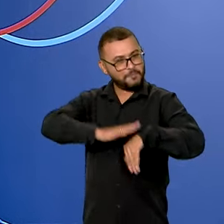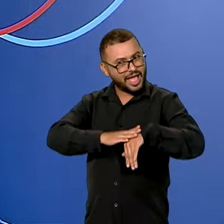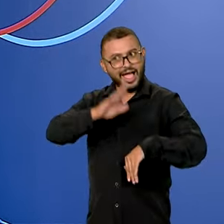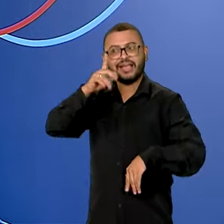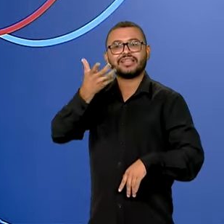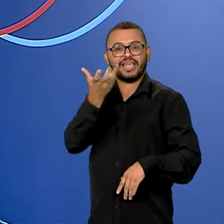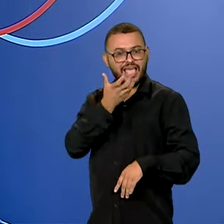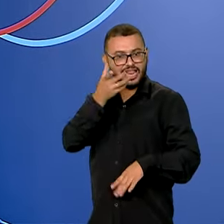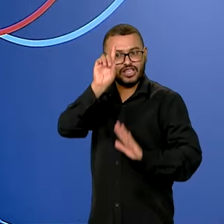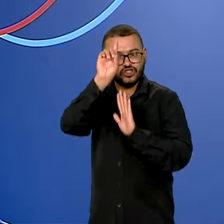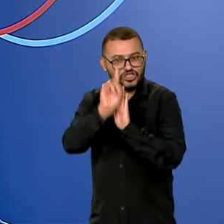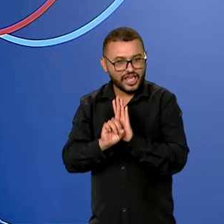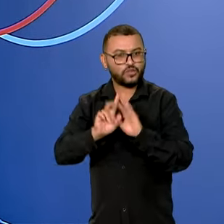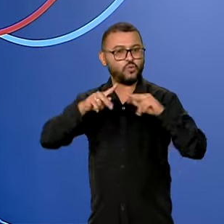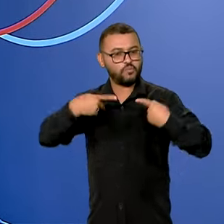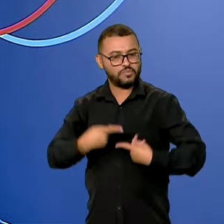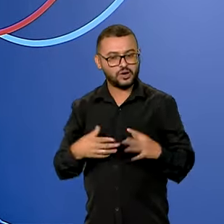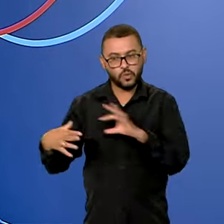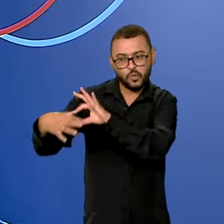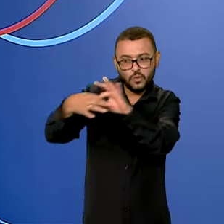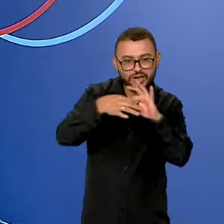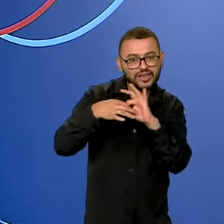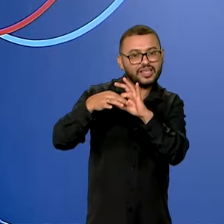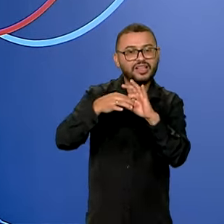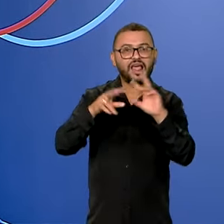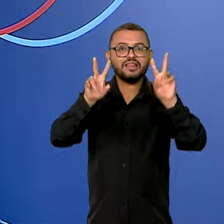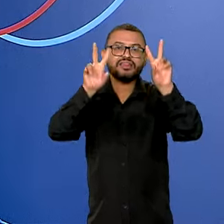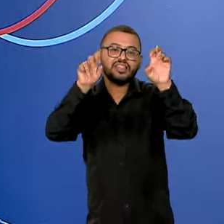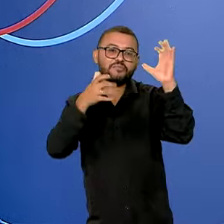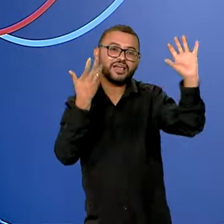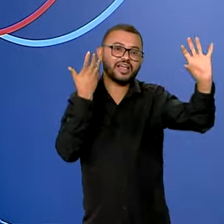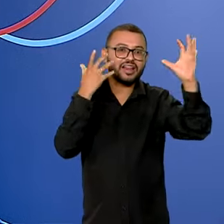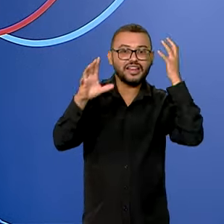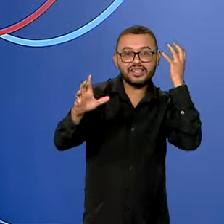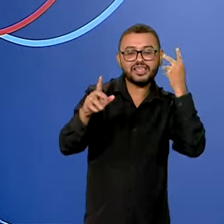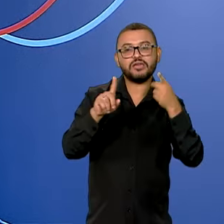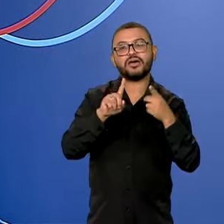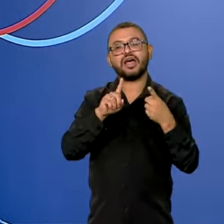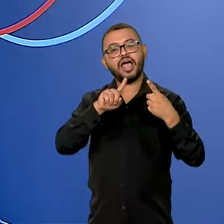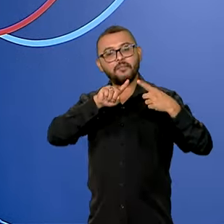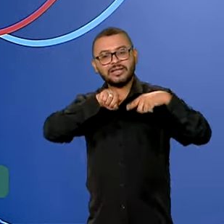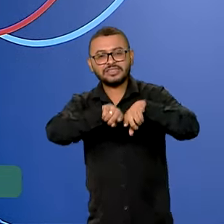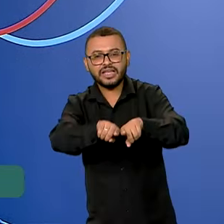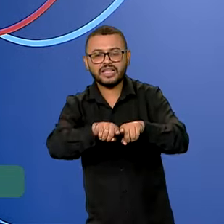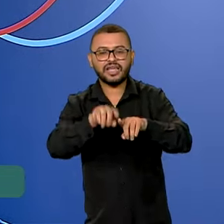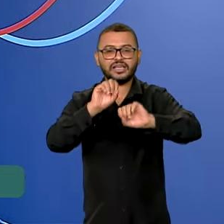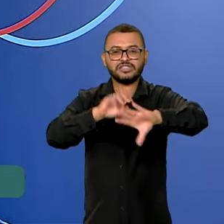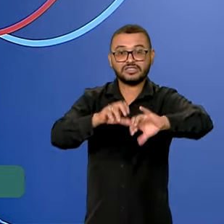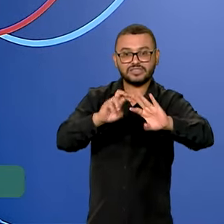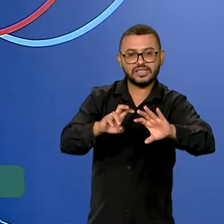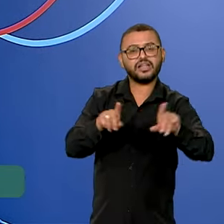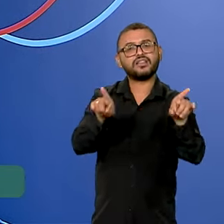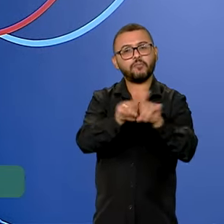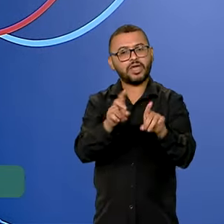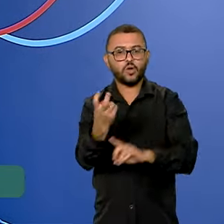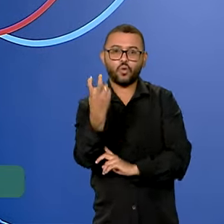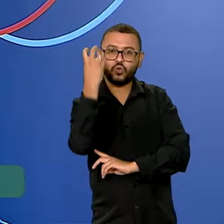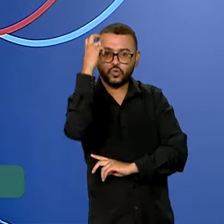pela defesa dos direitos humanos, questões climáticas, cooperação educacional e cultural,